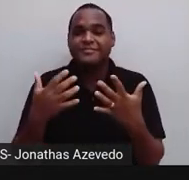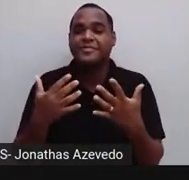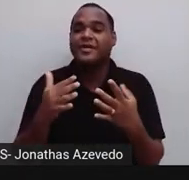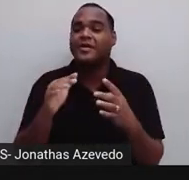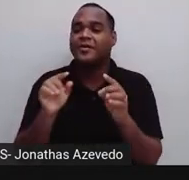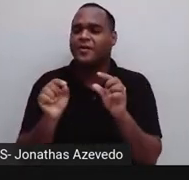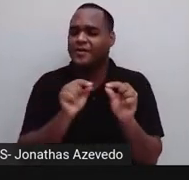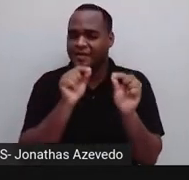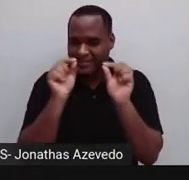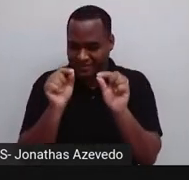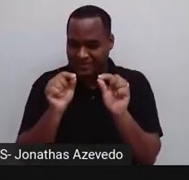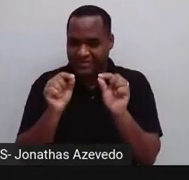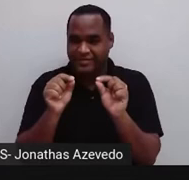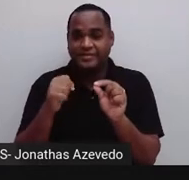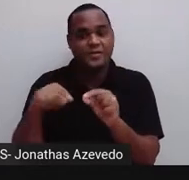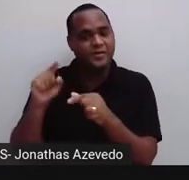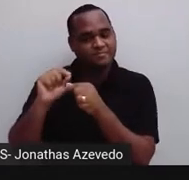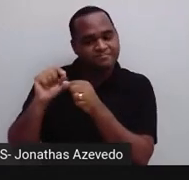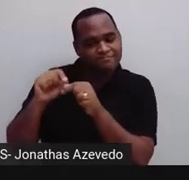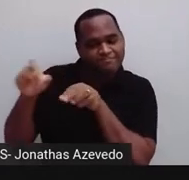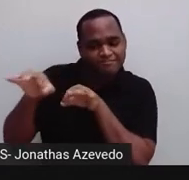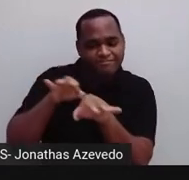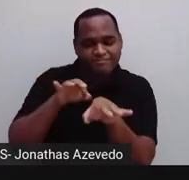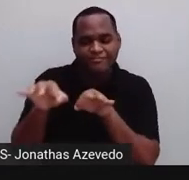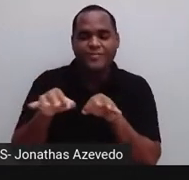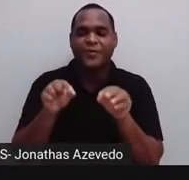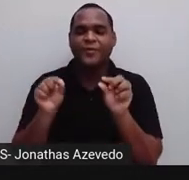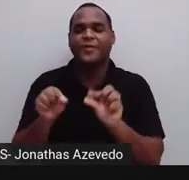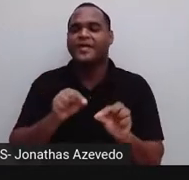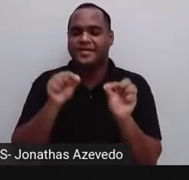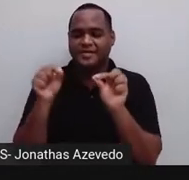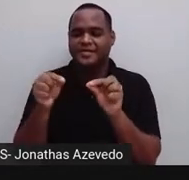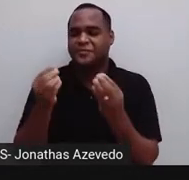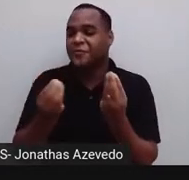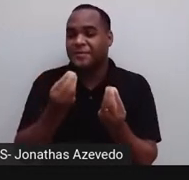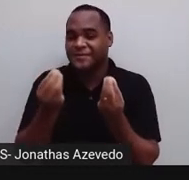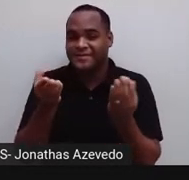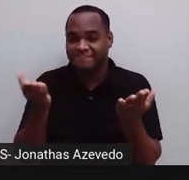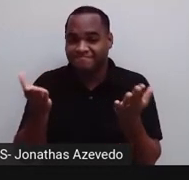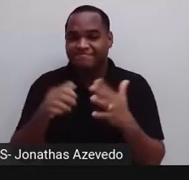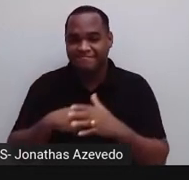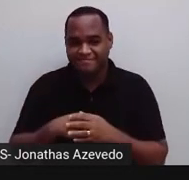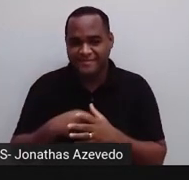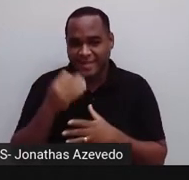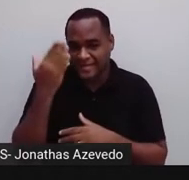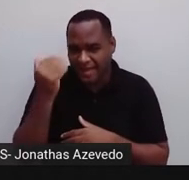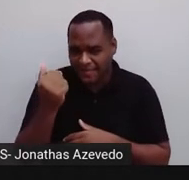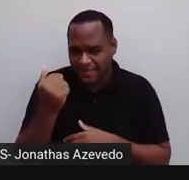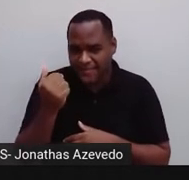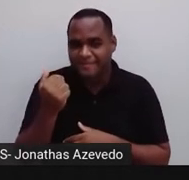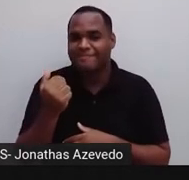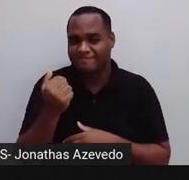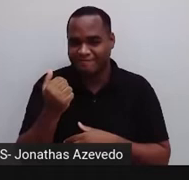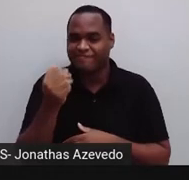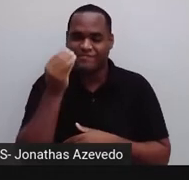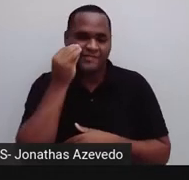como a gente sempre fez. Tá bom? Como assim, professor? Eu quero fazer, né?